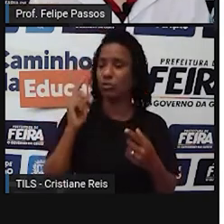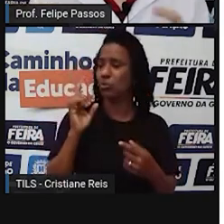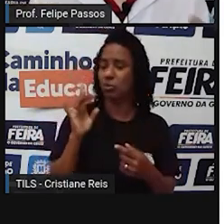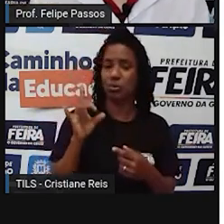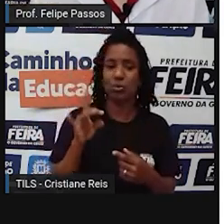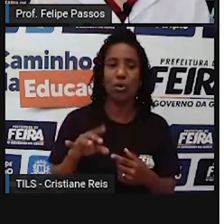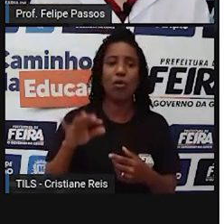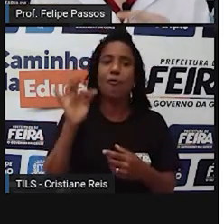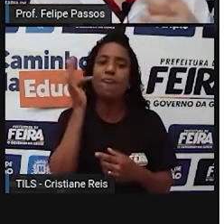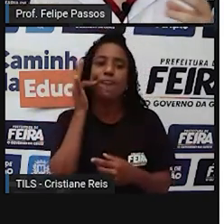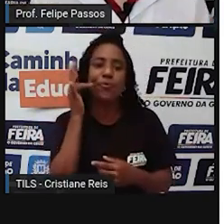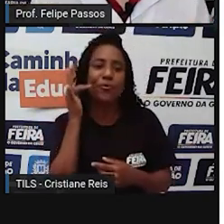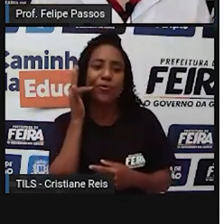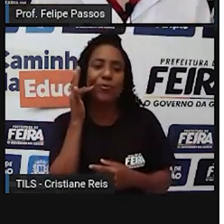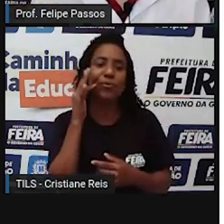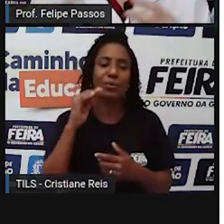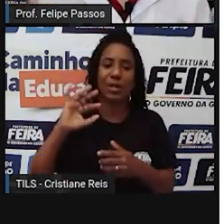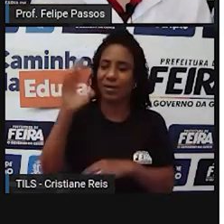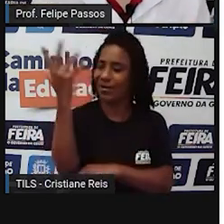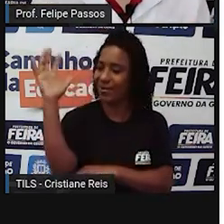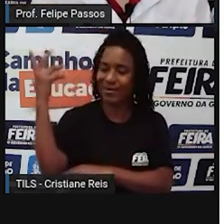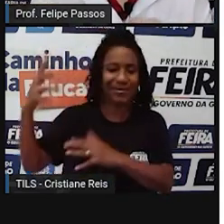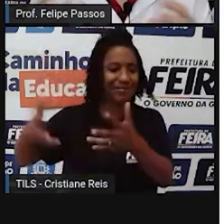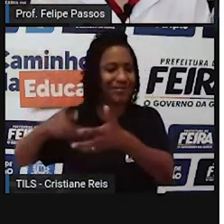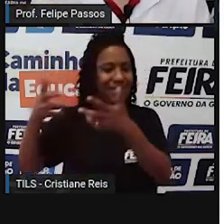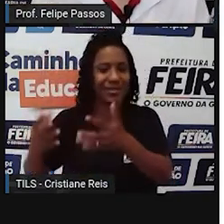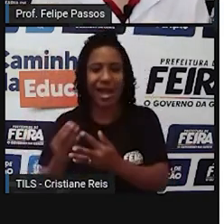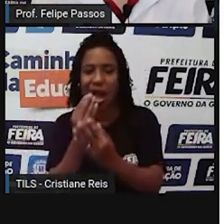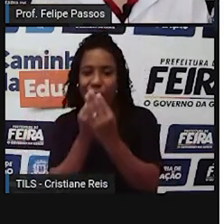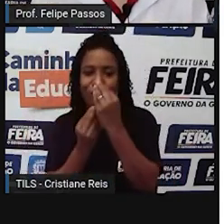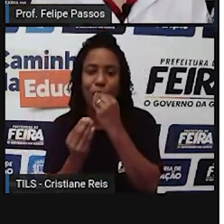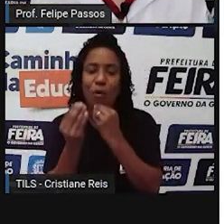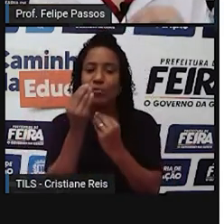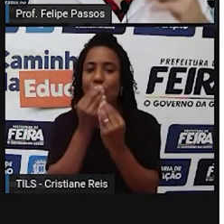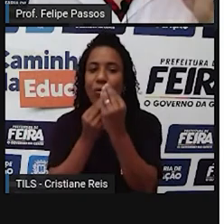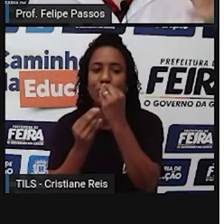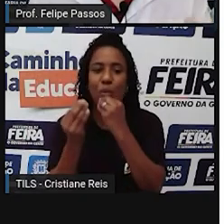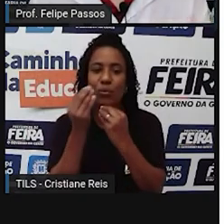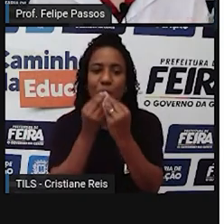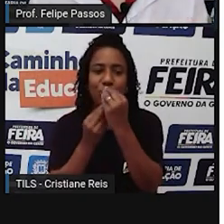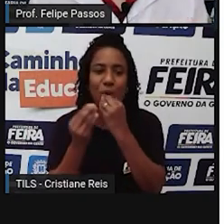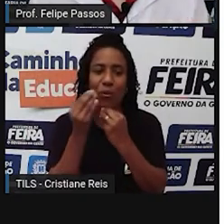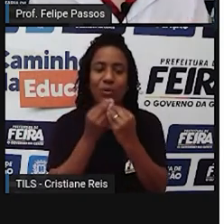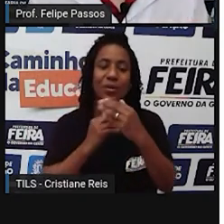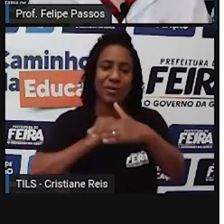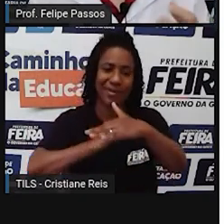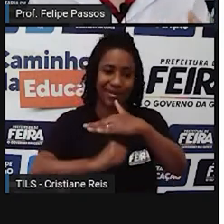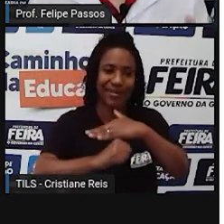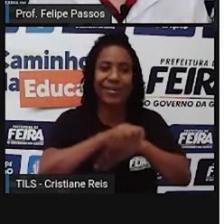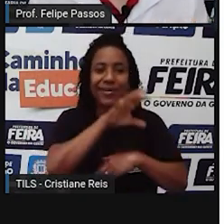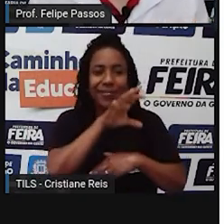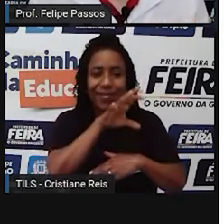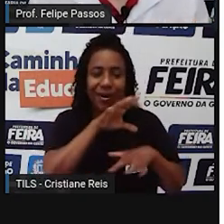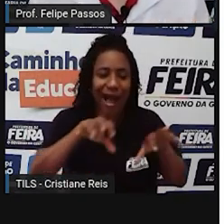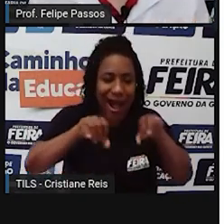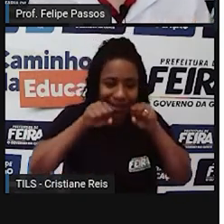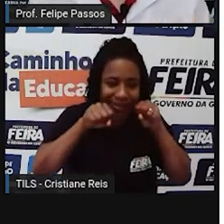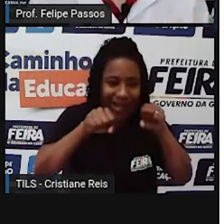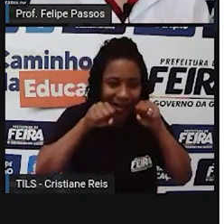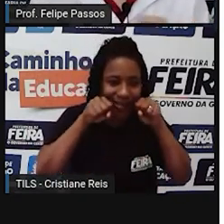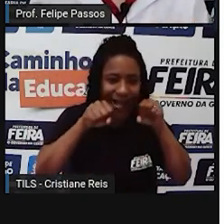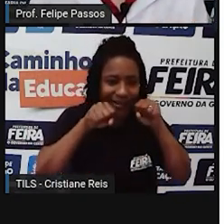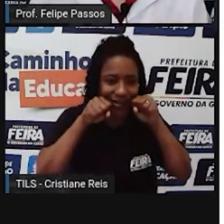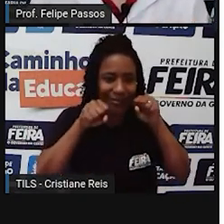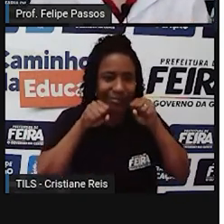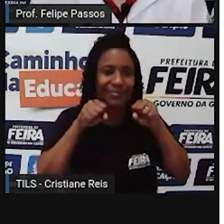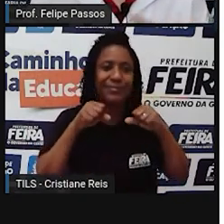frutas, plantas que estavam lá já à disposição na natureza, a gente matava animais pra consumir, e a